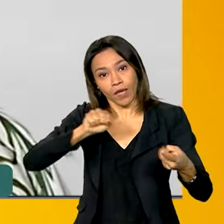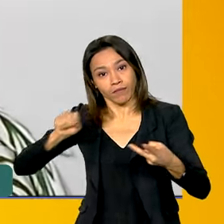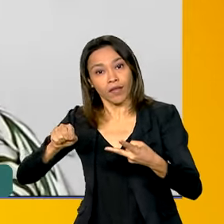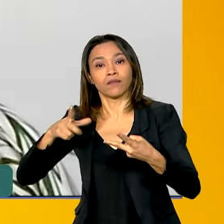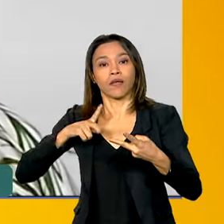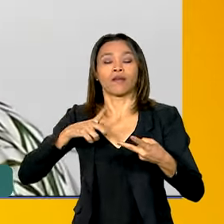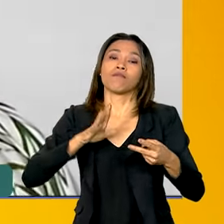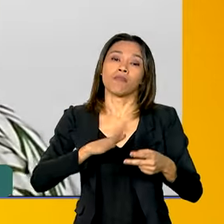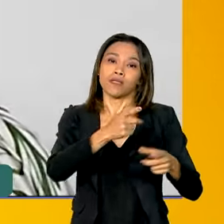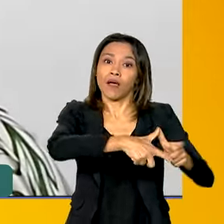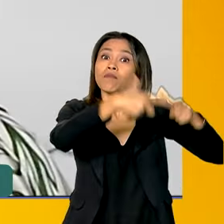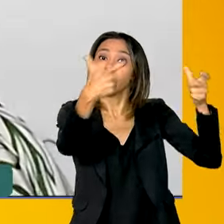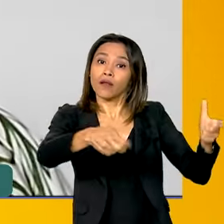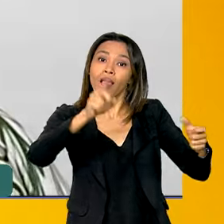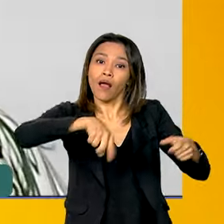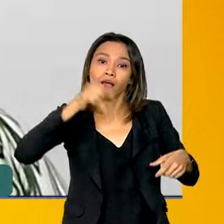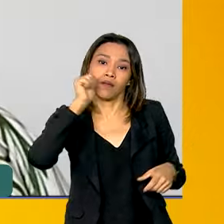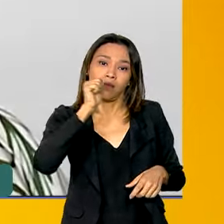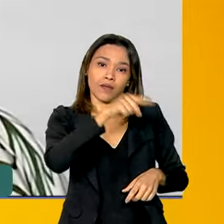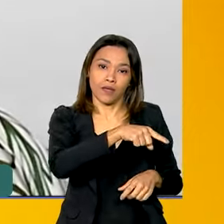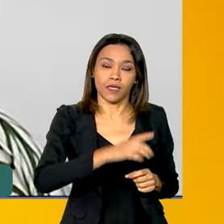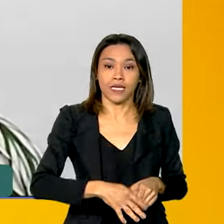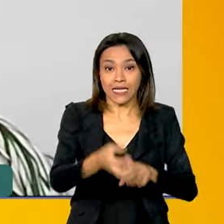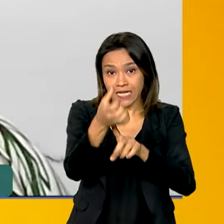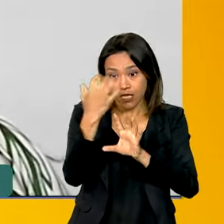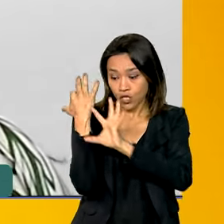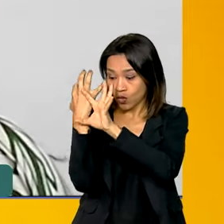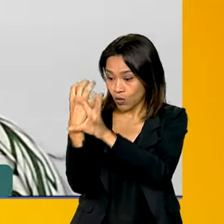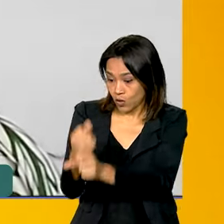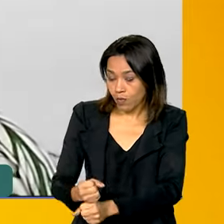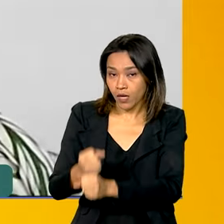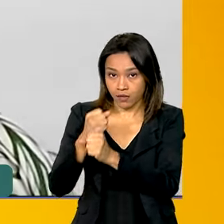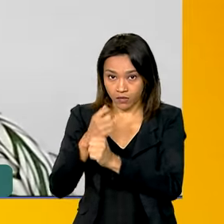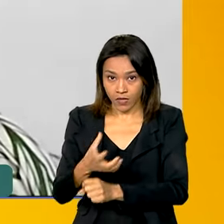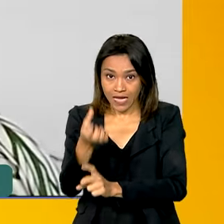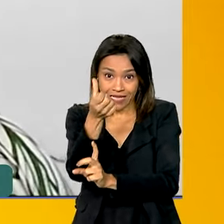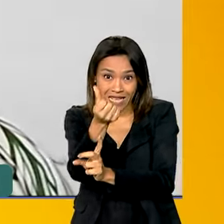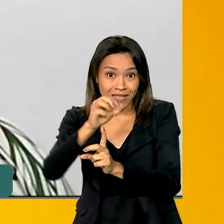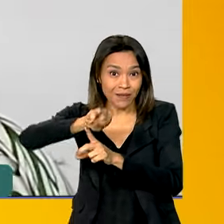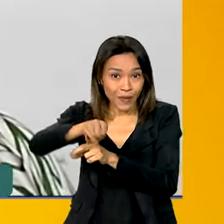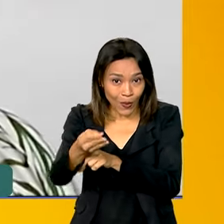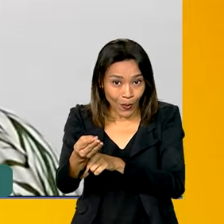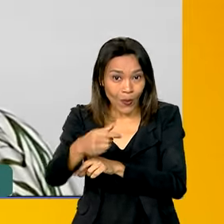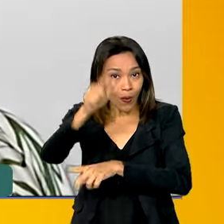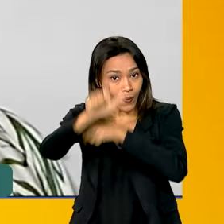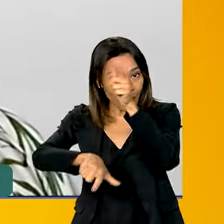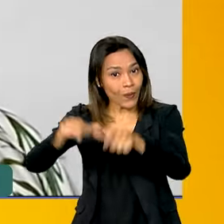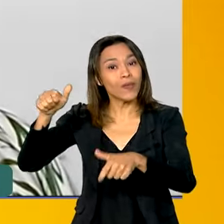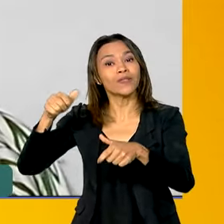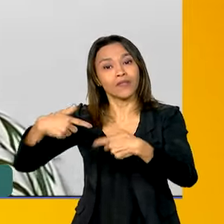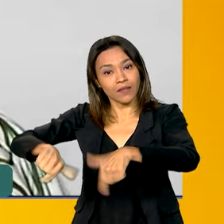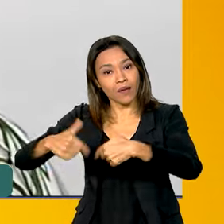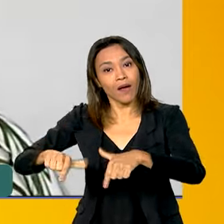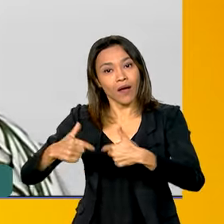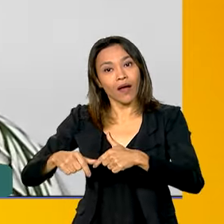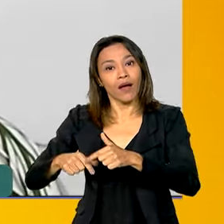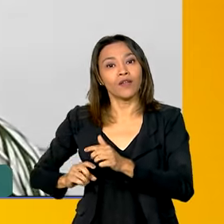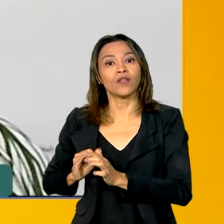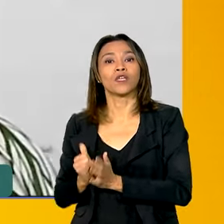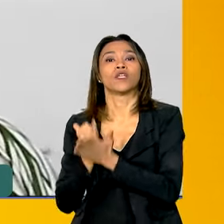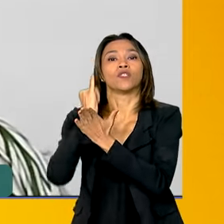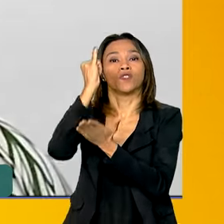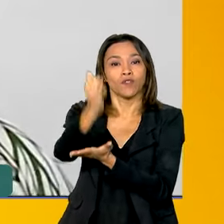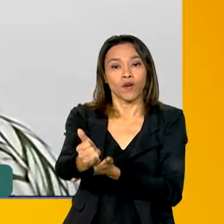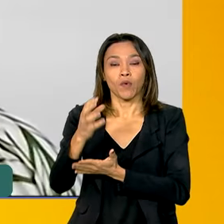seis milhões de acordo com o IBGE exercem essa atividade, mas apenas cerca de um